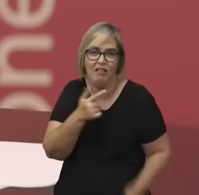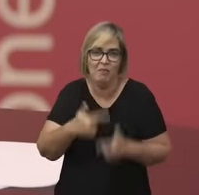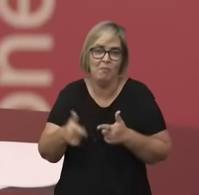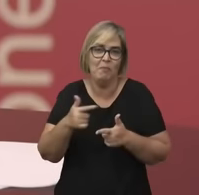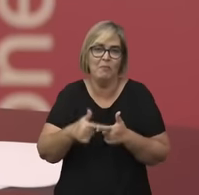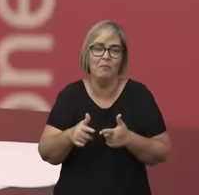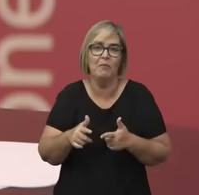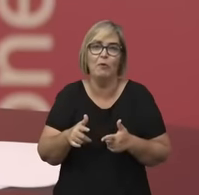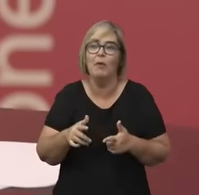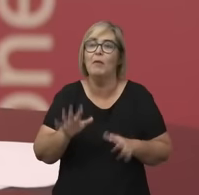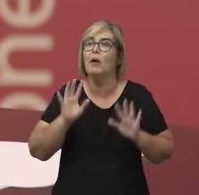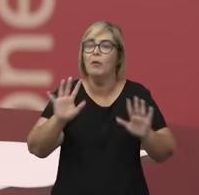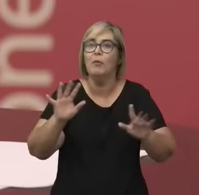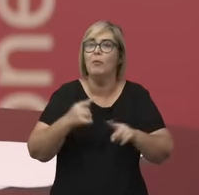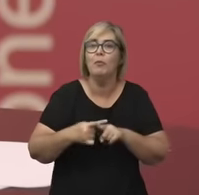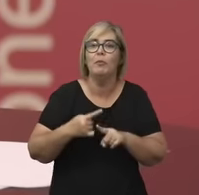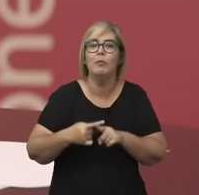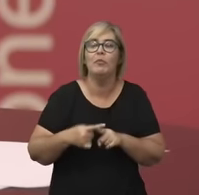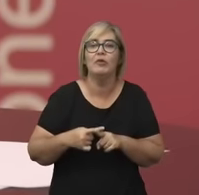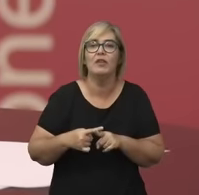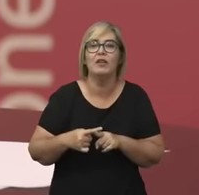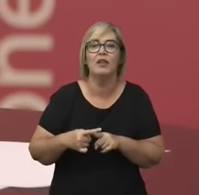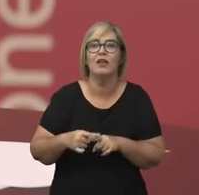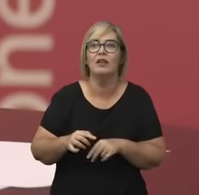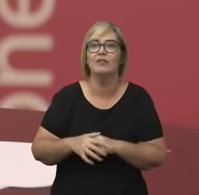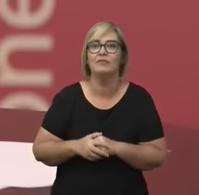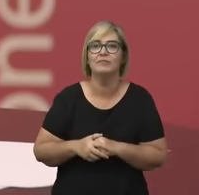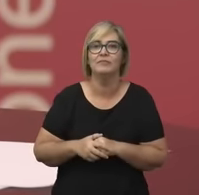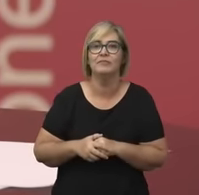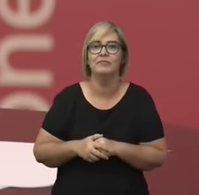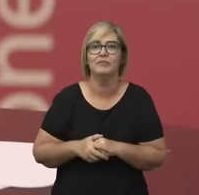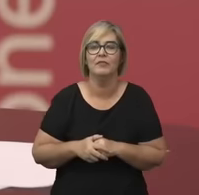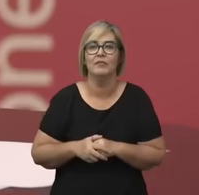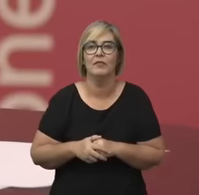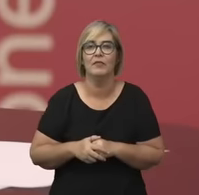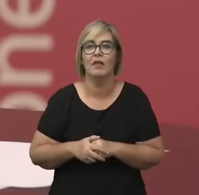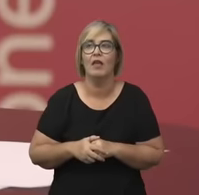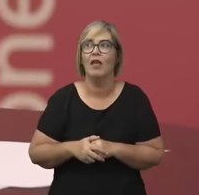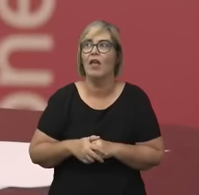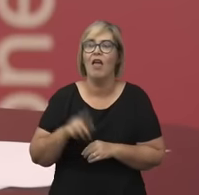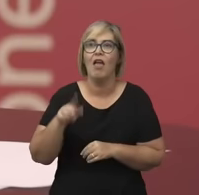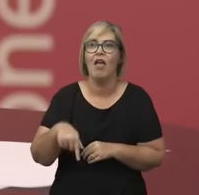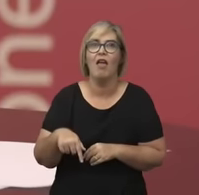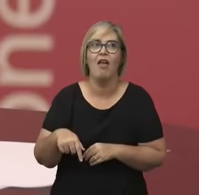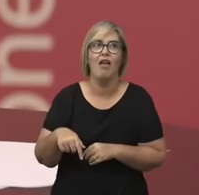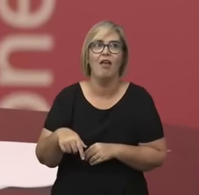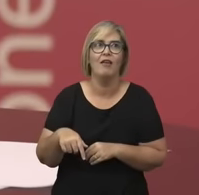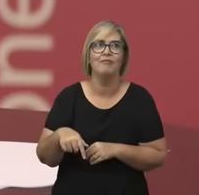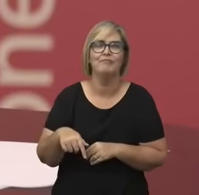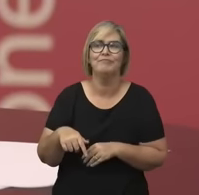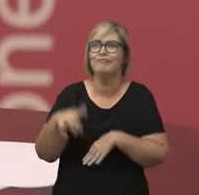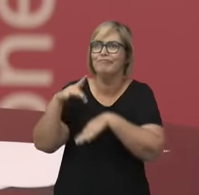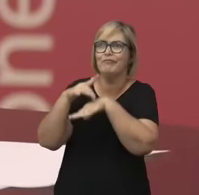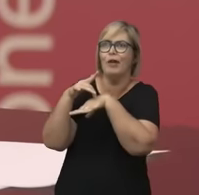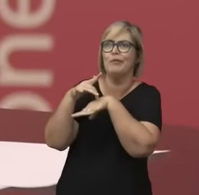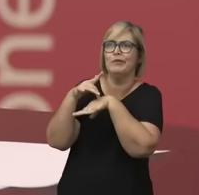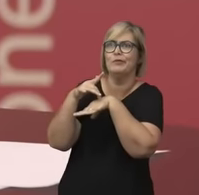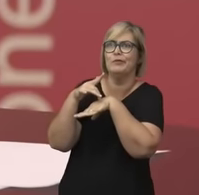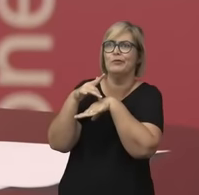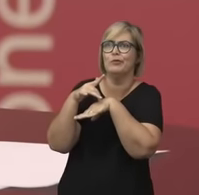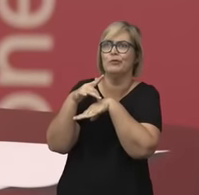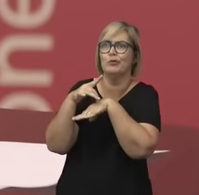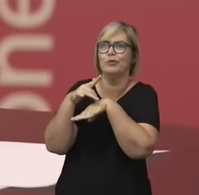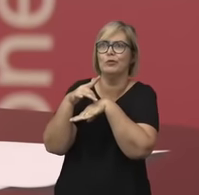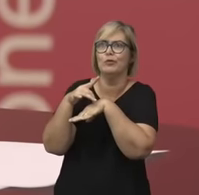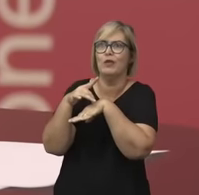São as, enfim, as ironias do projeto de resgate e da crítica ao cânone